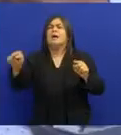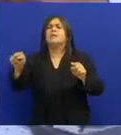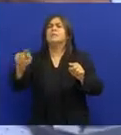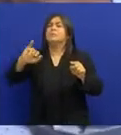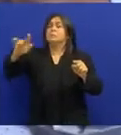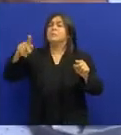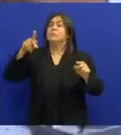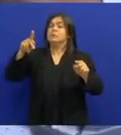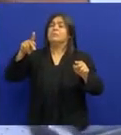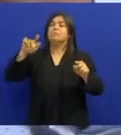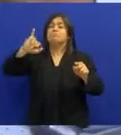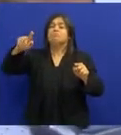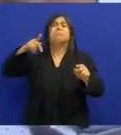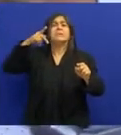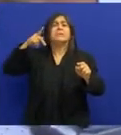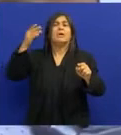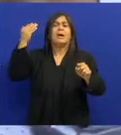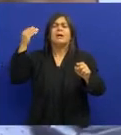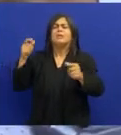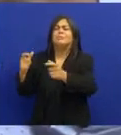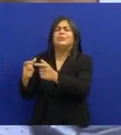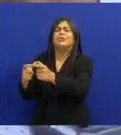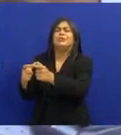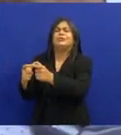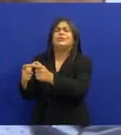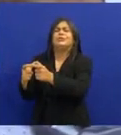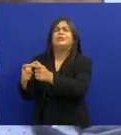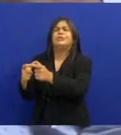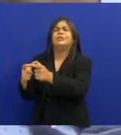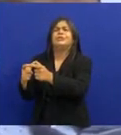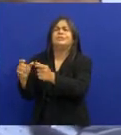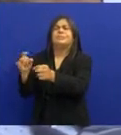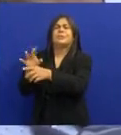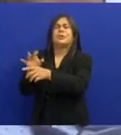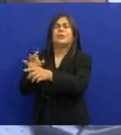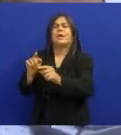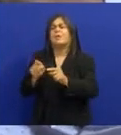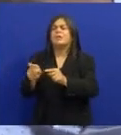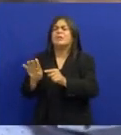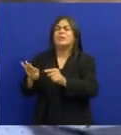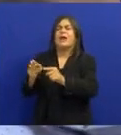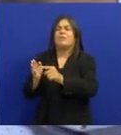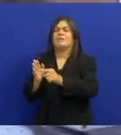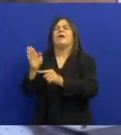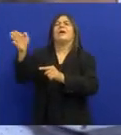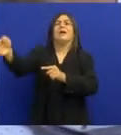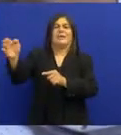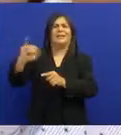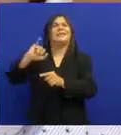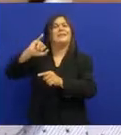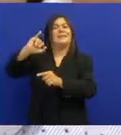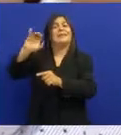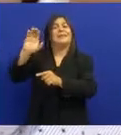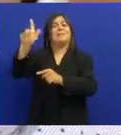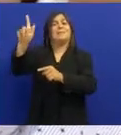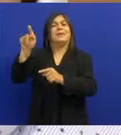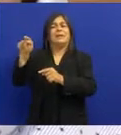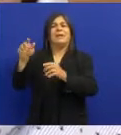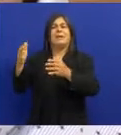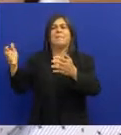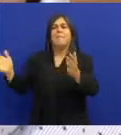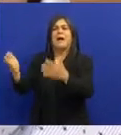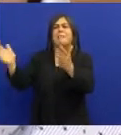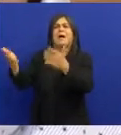Pessoa João Pessoa ainda era Uma cidade muito Muito acanhada E ia direto Para Campina Grande Que lá estava a efervescência Isso fez com